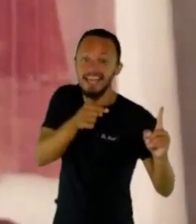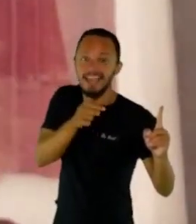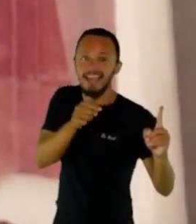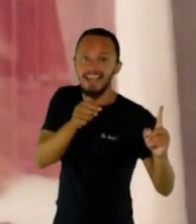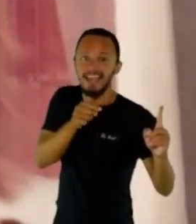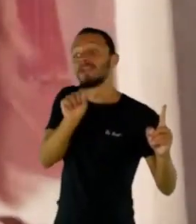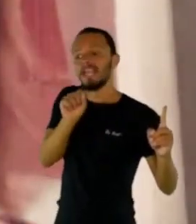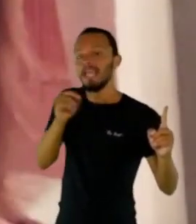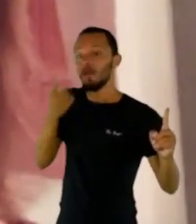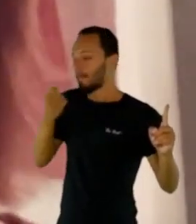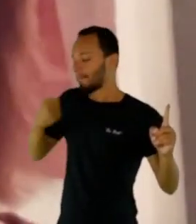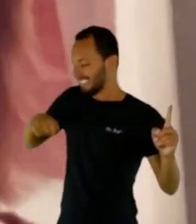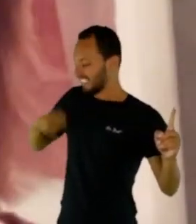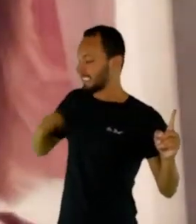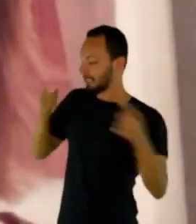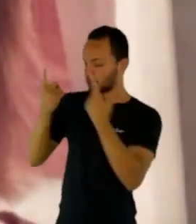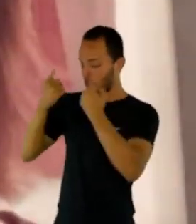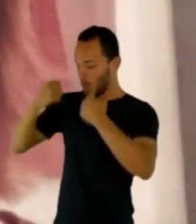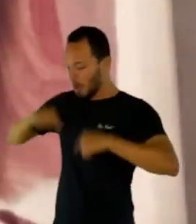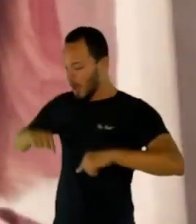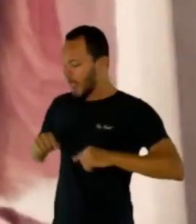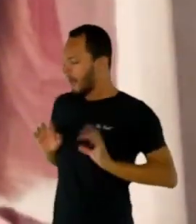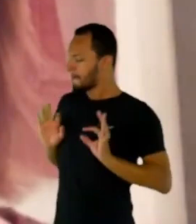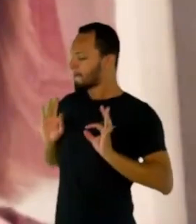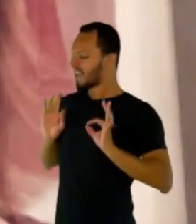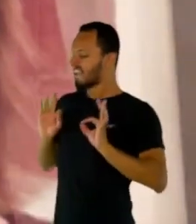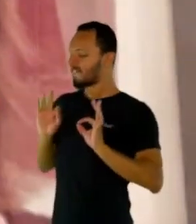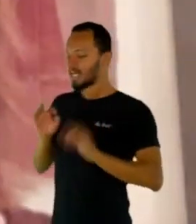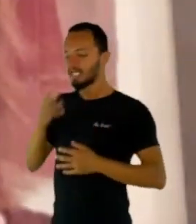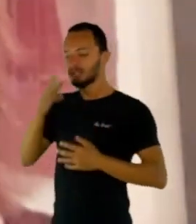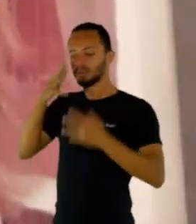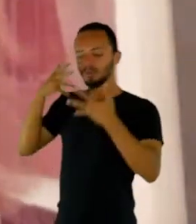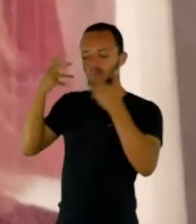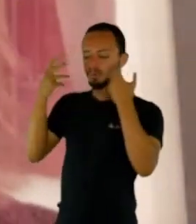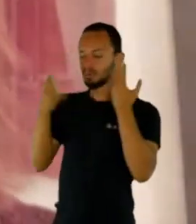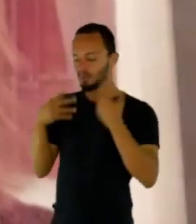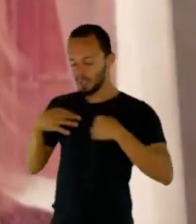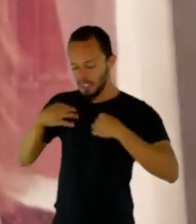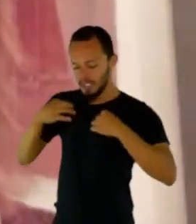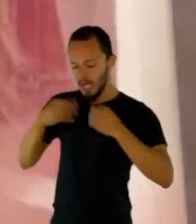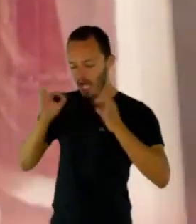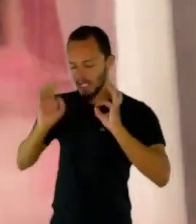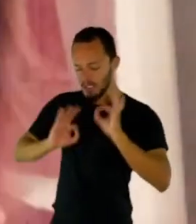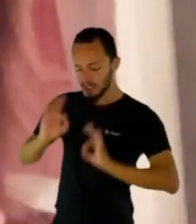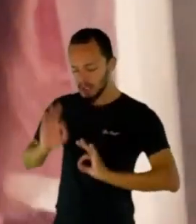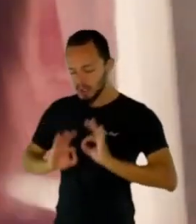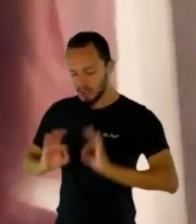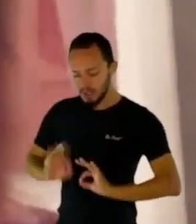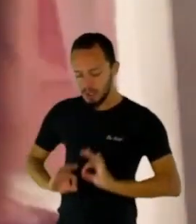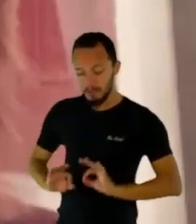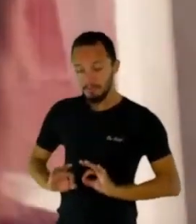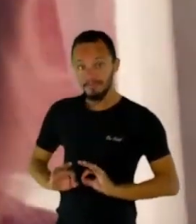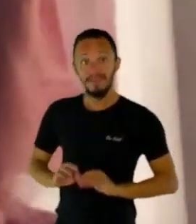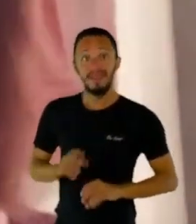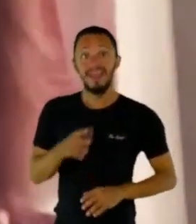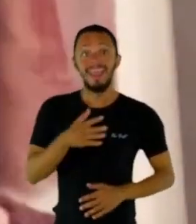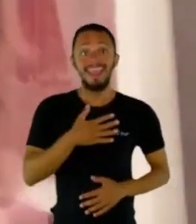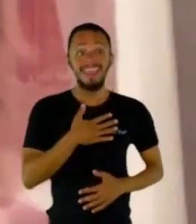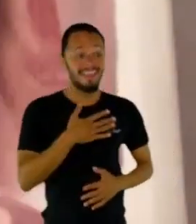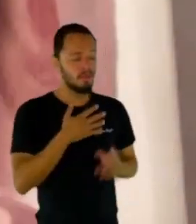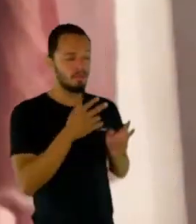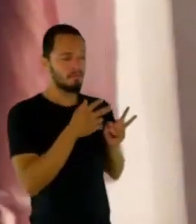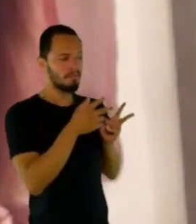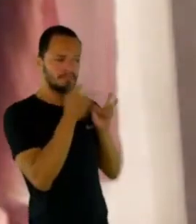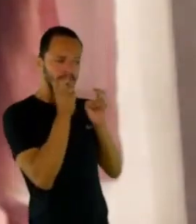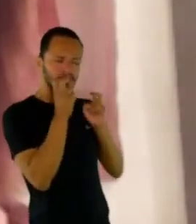universo, de como as mulheres ainda têm se sentido menosprezadas. E esse blog foi ficando assim...